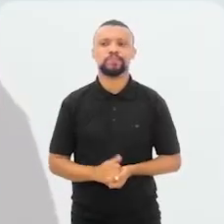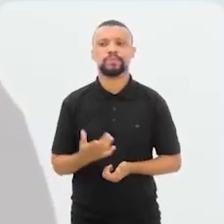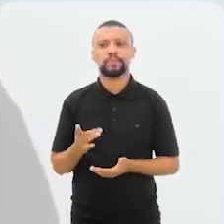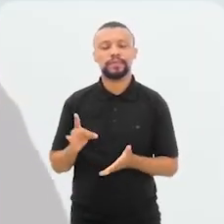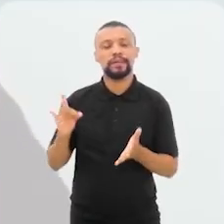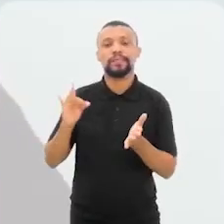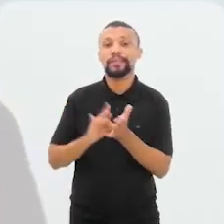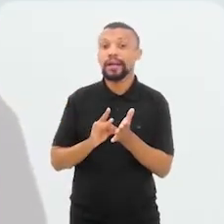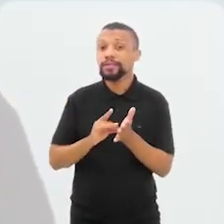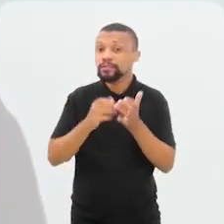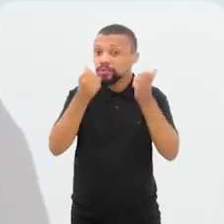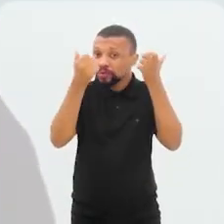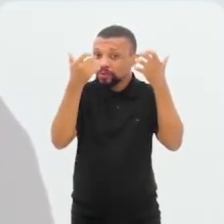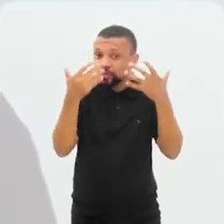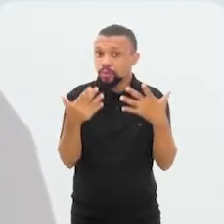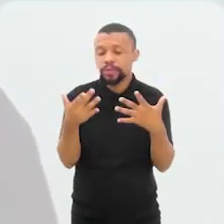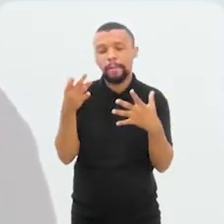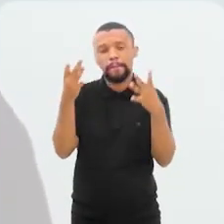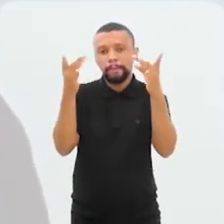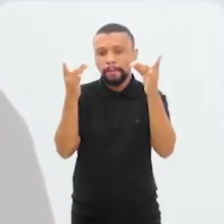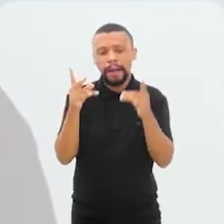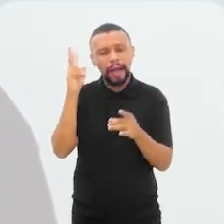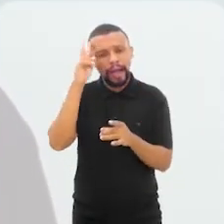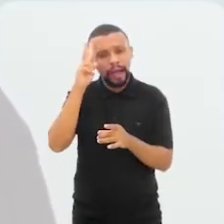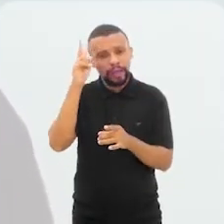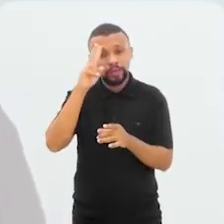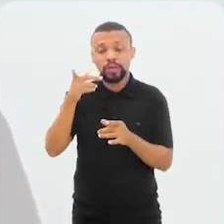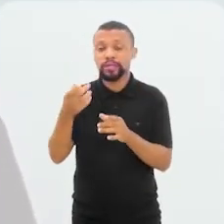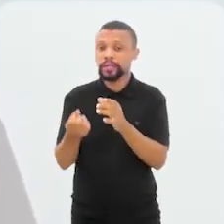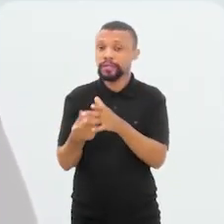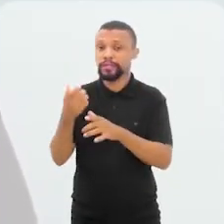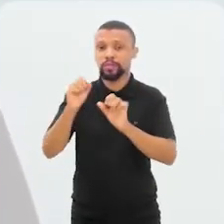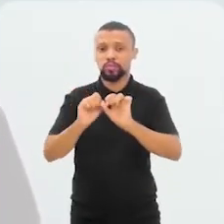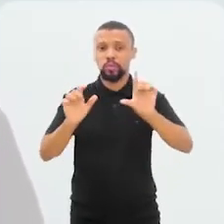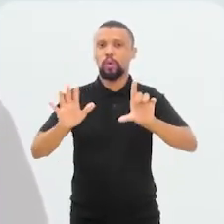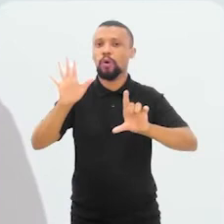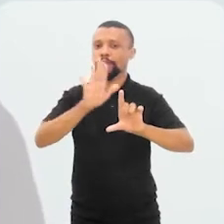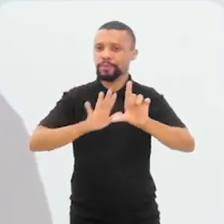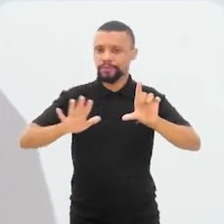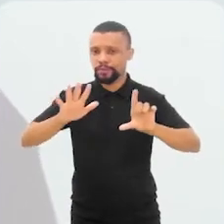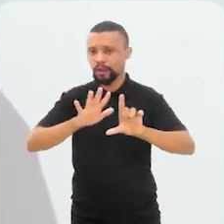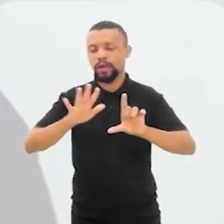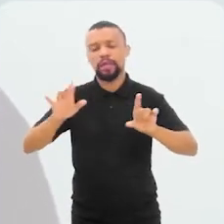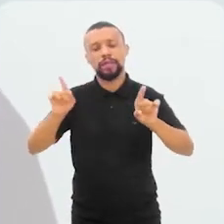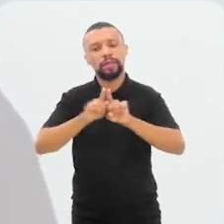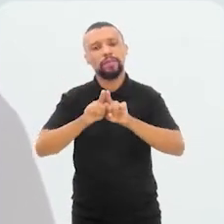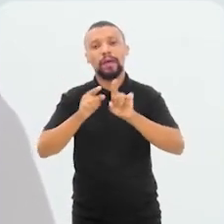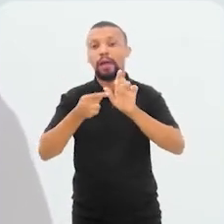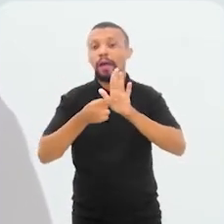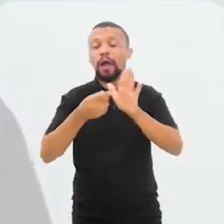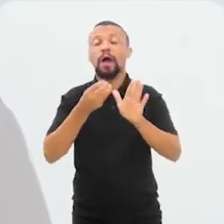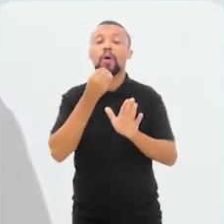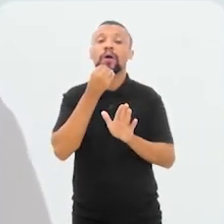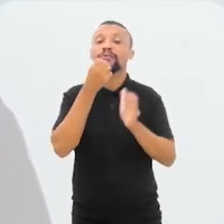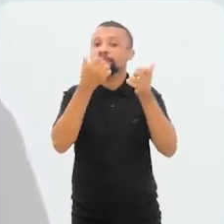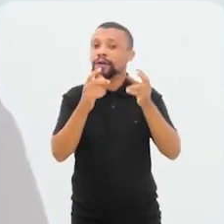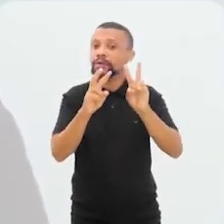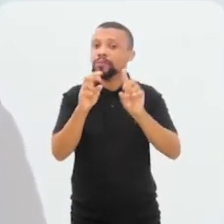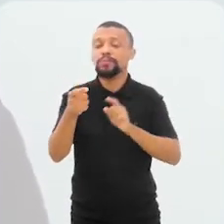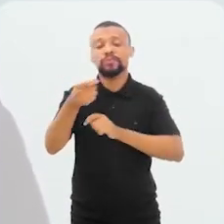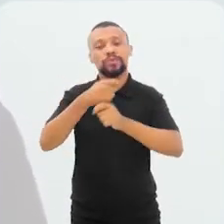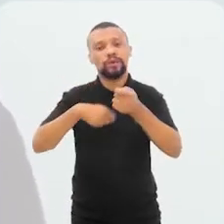Na verdade, quando a gente conta a história aqui do observatório que está se formando, também é uma oportunidade de falar dos negócios de impacto